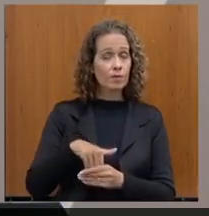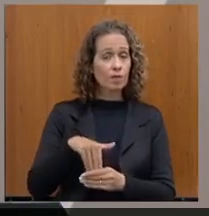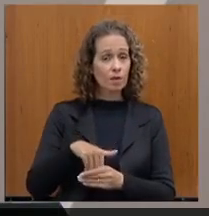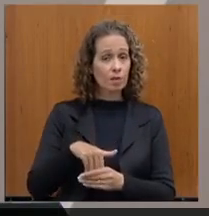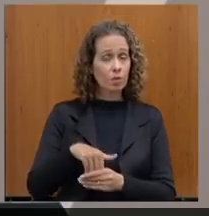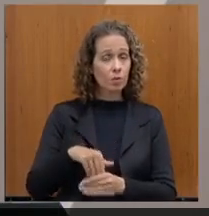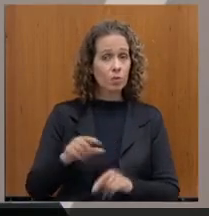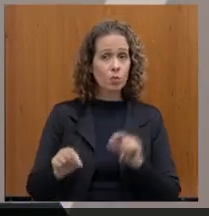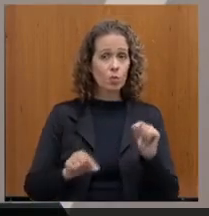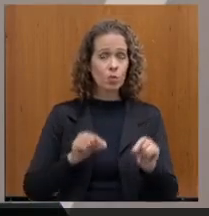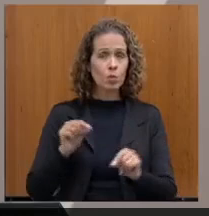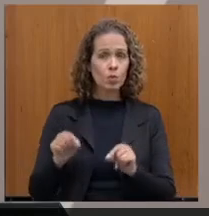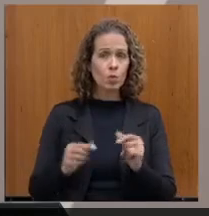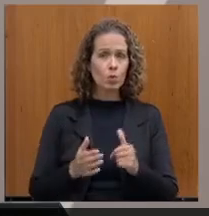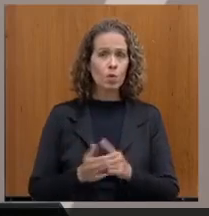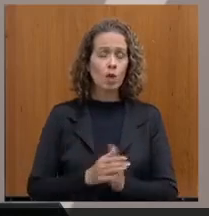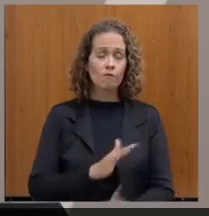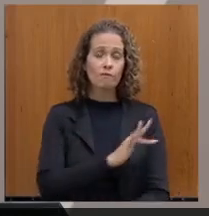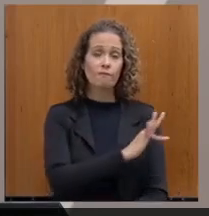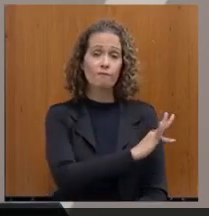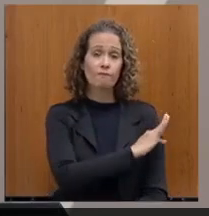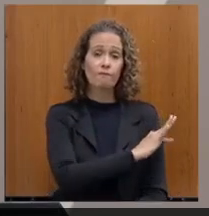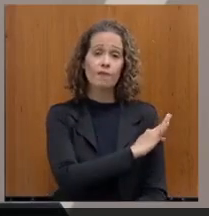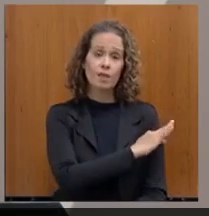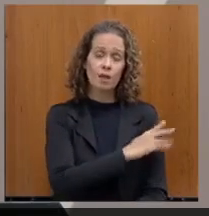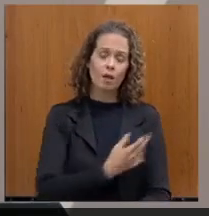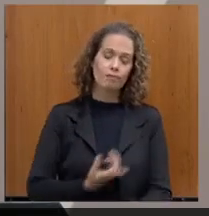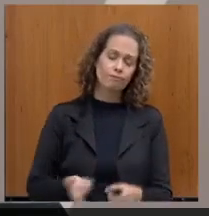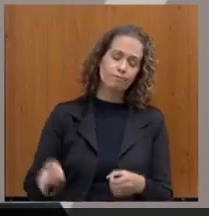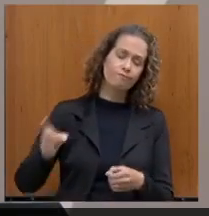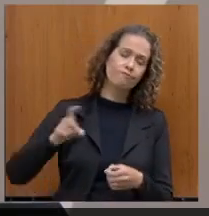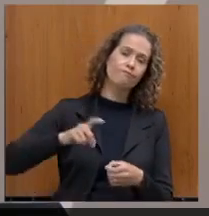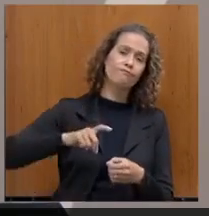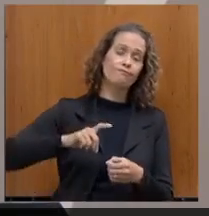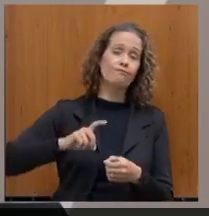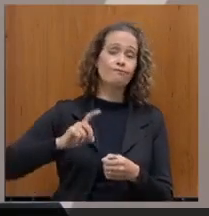recuperação fiscal. Parece que o senhor já falou disso aqui, mas